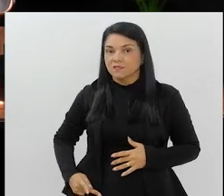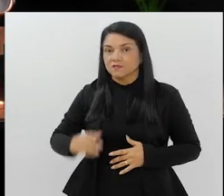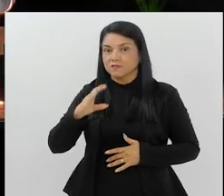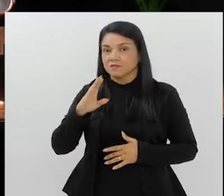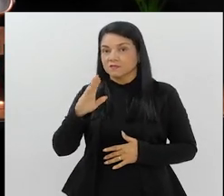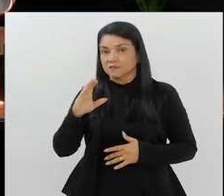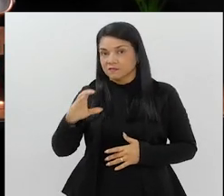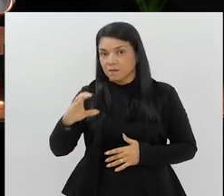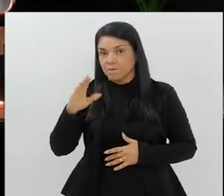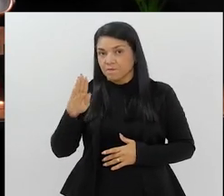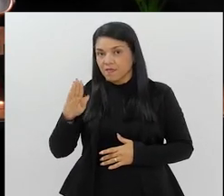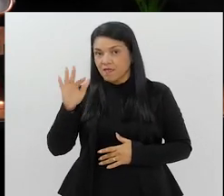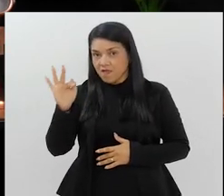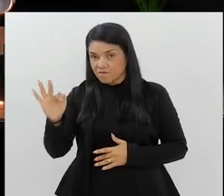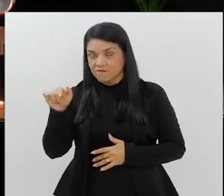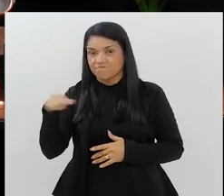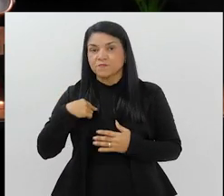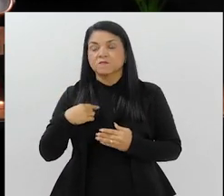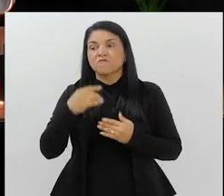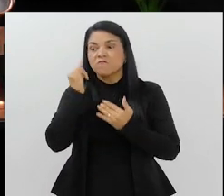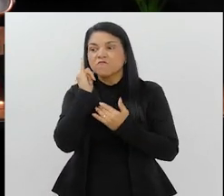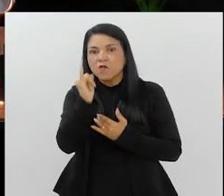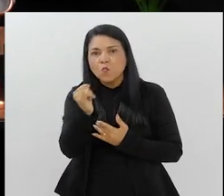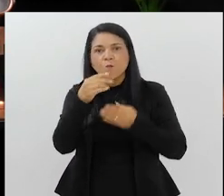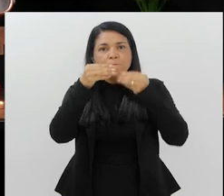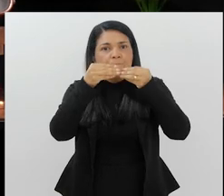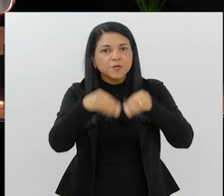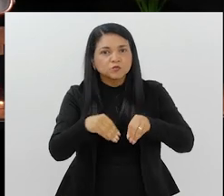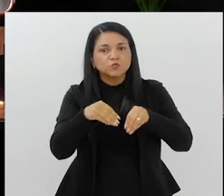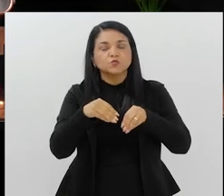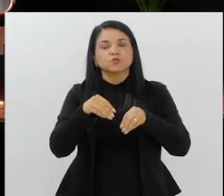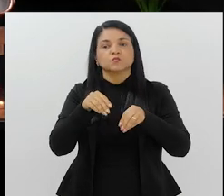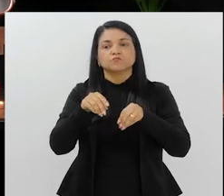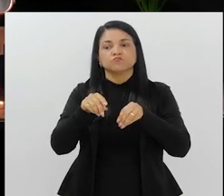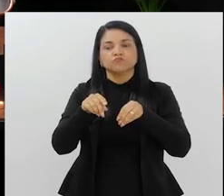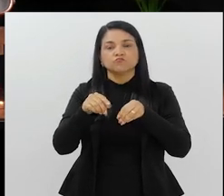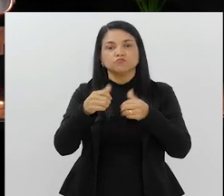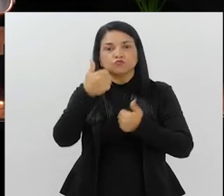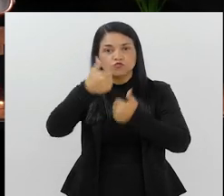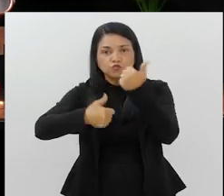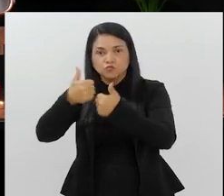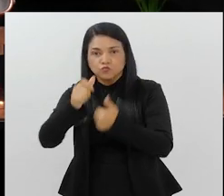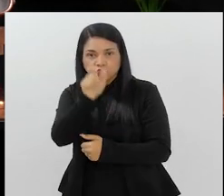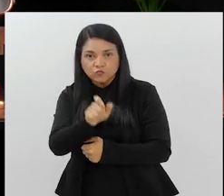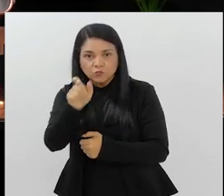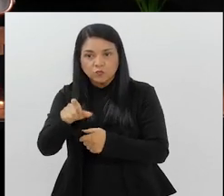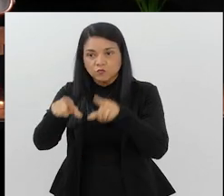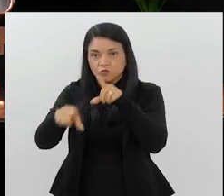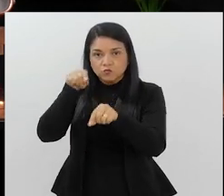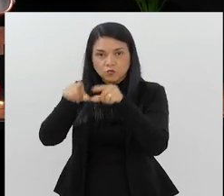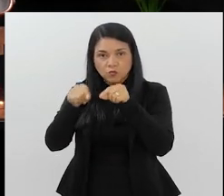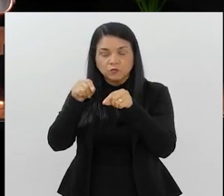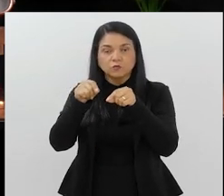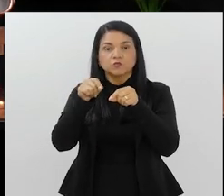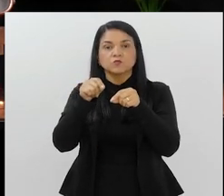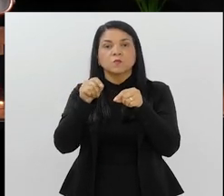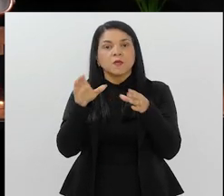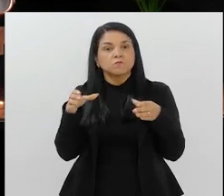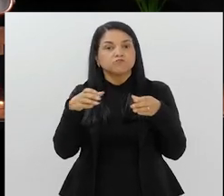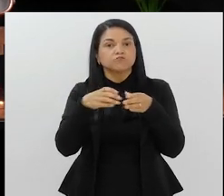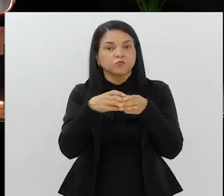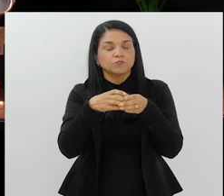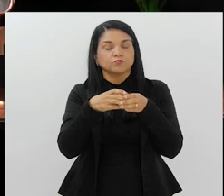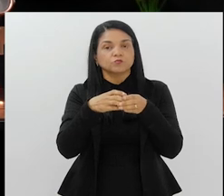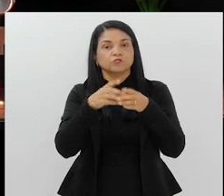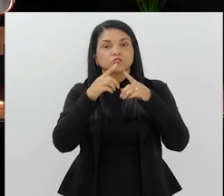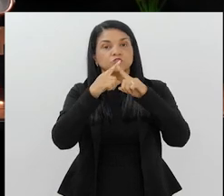Rodrigues, onde o Flamengo alegou prejuízo por jogadores convocados para as seleções nos jogos das eliminatórias.